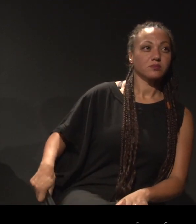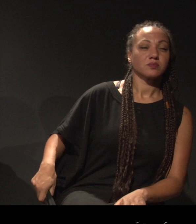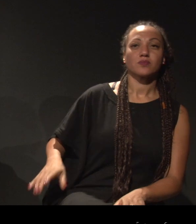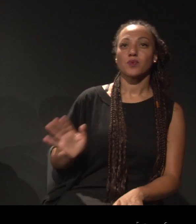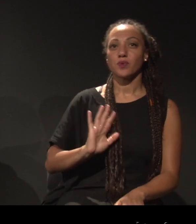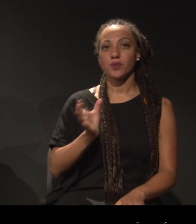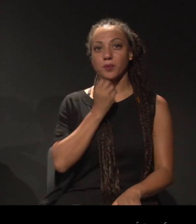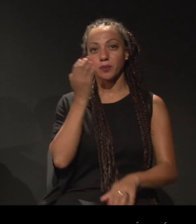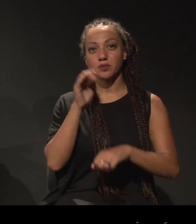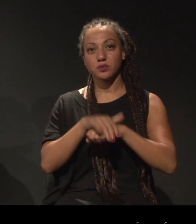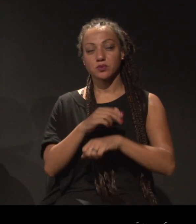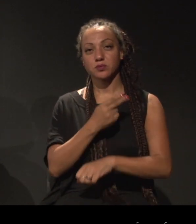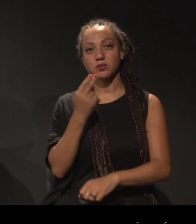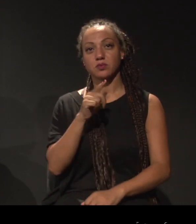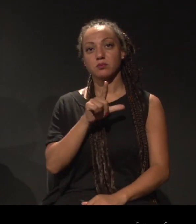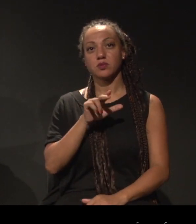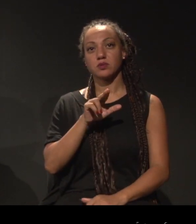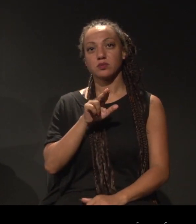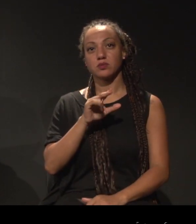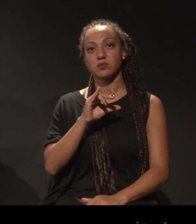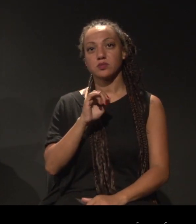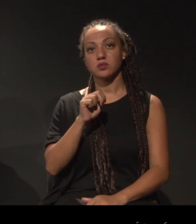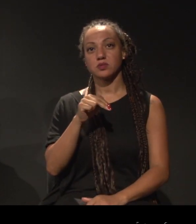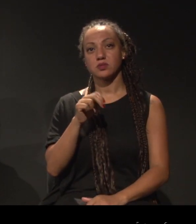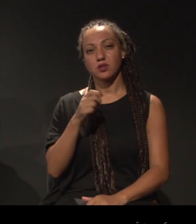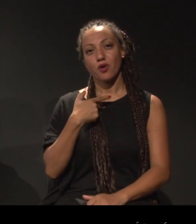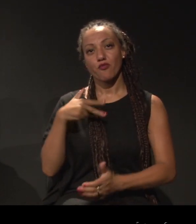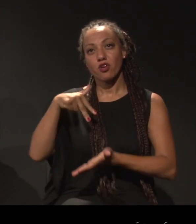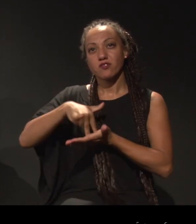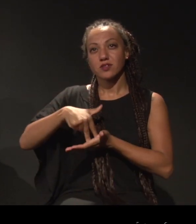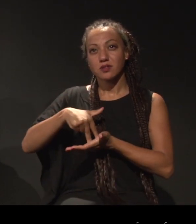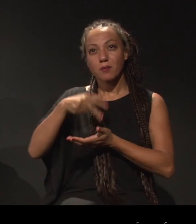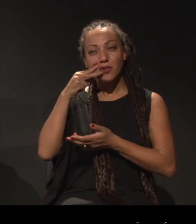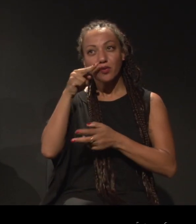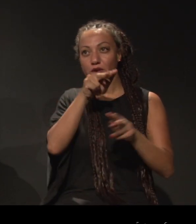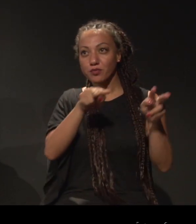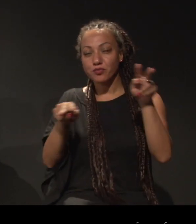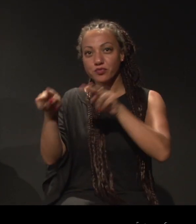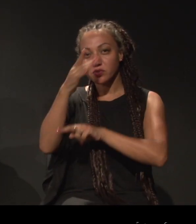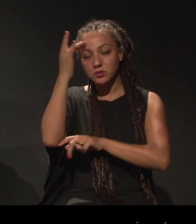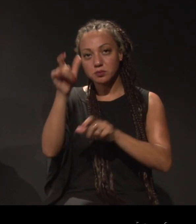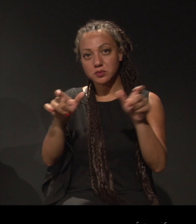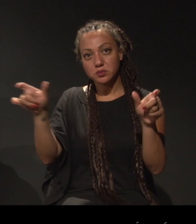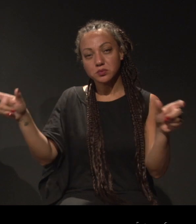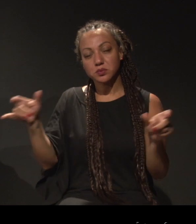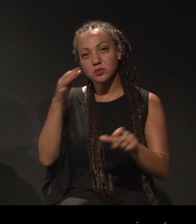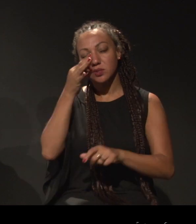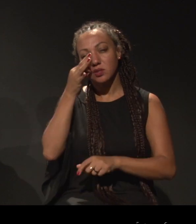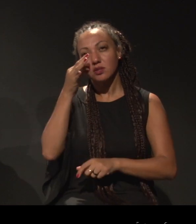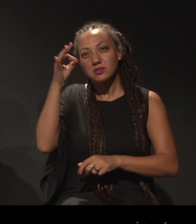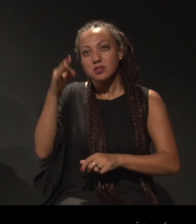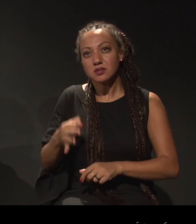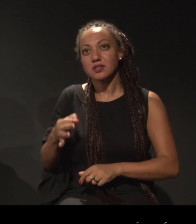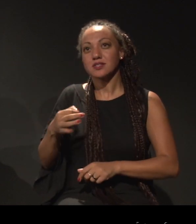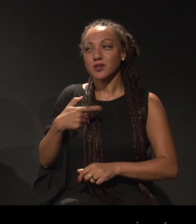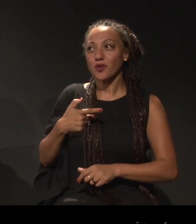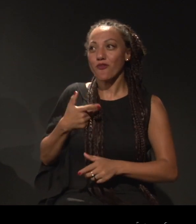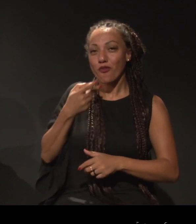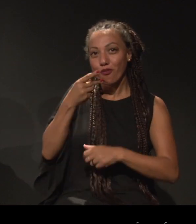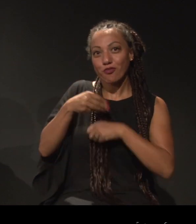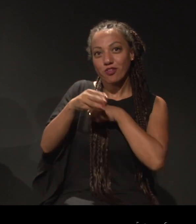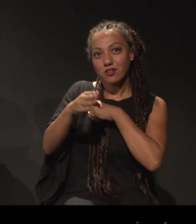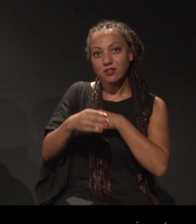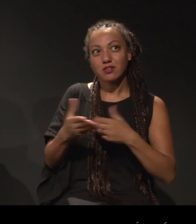Oi, gente. Boa noite. Eu sou a Luciane. Queria só levantar um pouquinho para ver as pessoas que estão aqui para ter certeza do que eu vou falar.